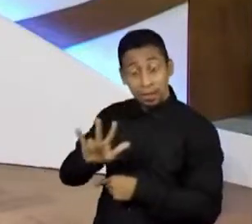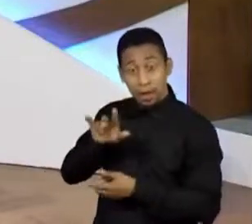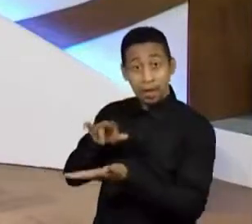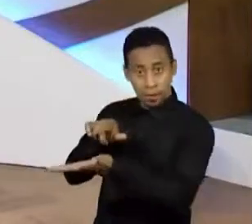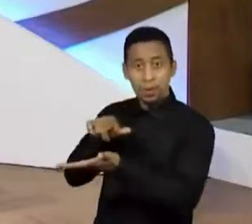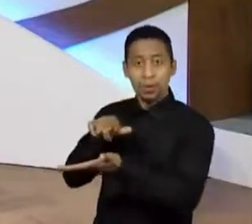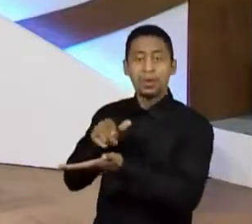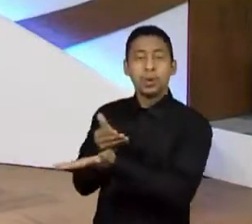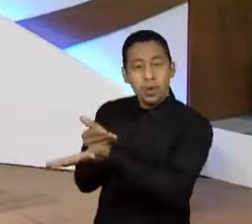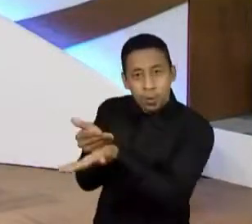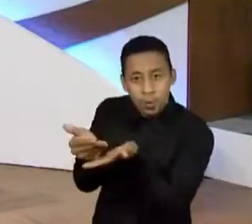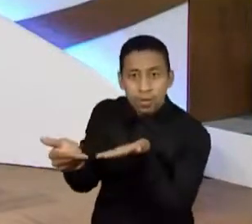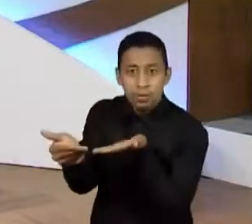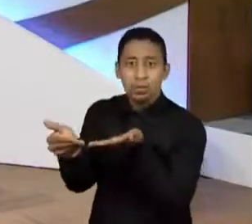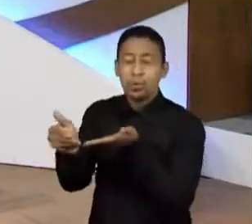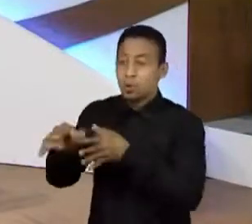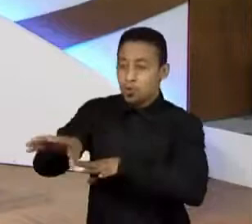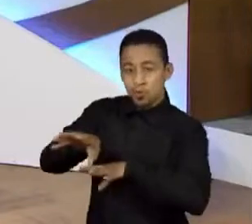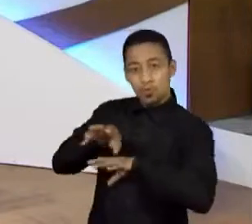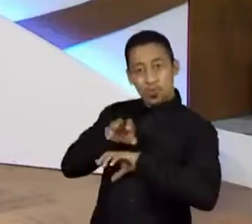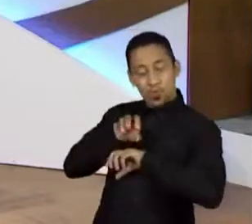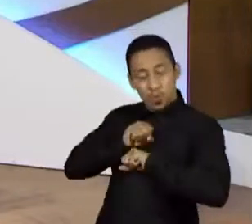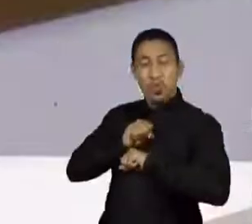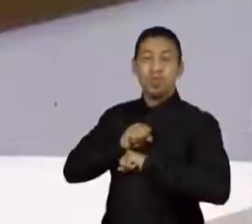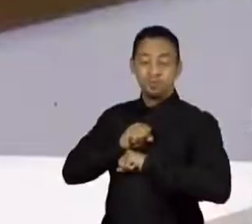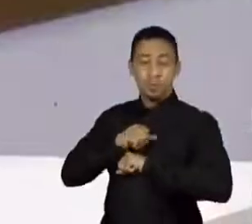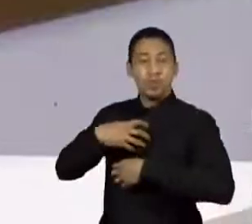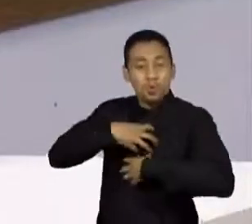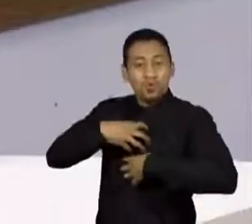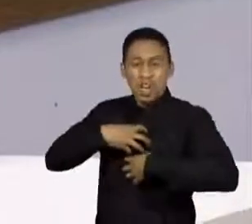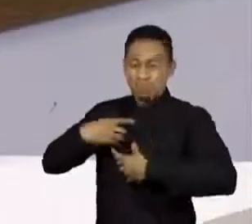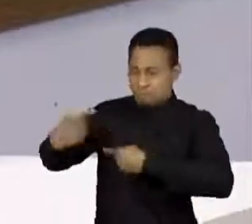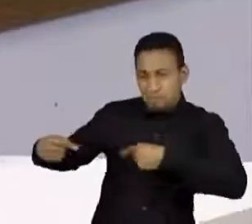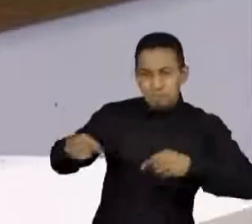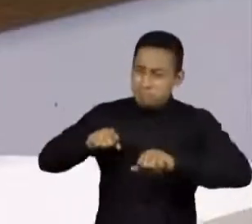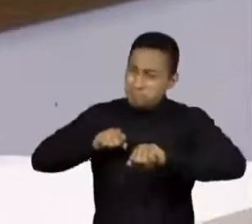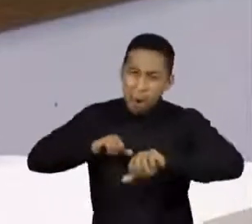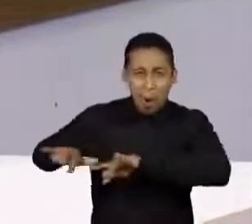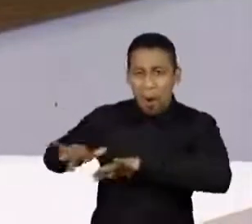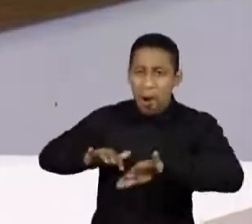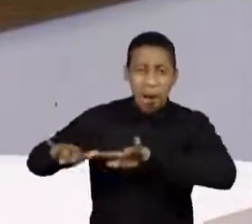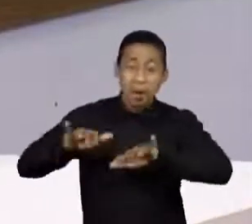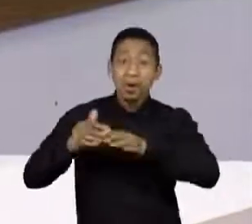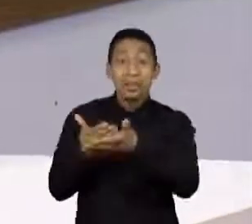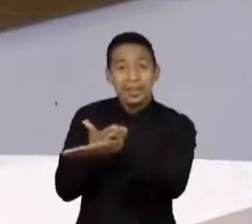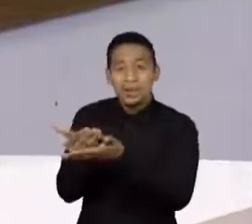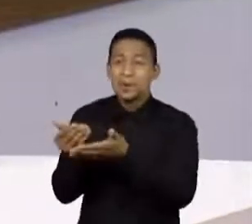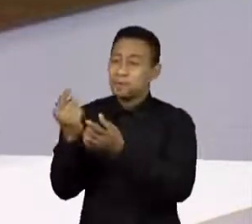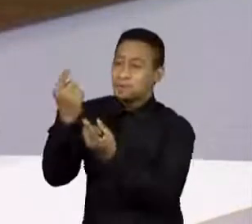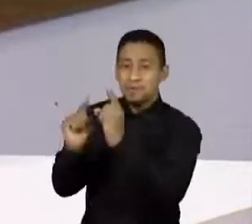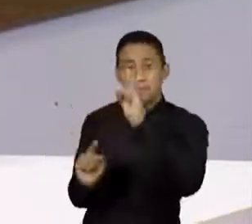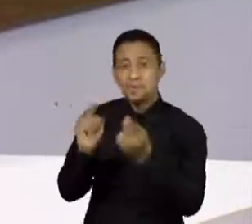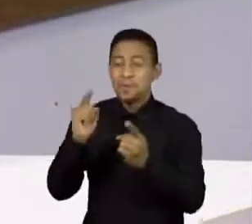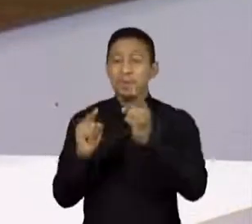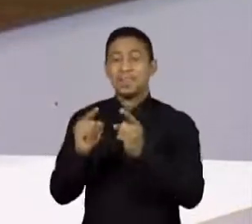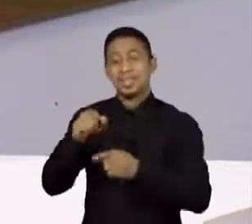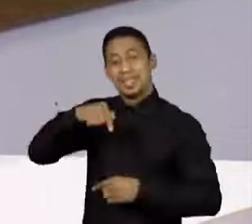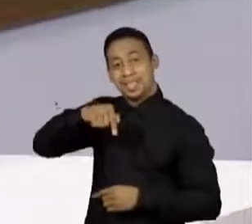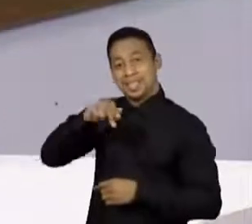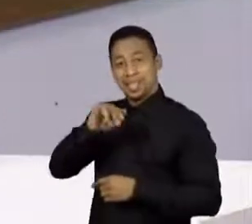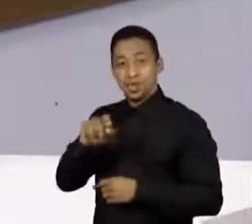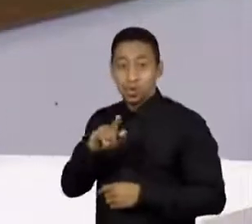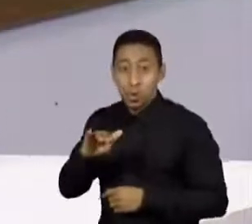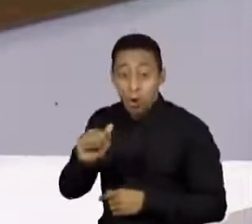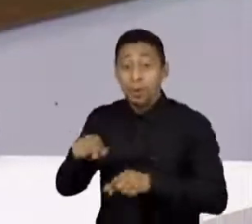que pegou emprestado do Martinho esse lado político, Fazendo o Kizomba, talvez o maior carnaval político de todos, chegou a cantar Reforma Agrária na Avenida, né?